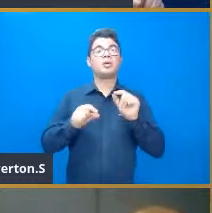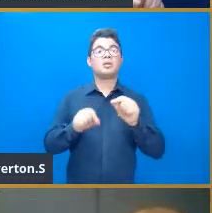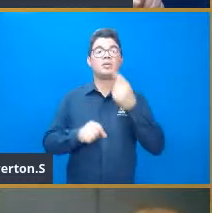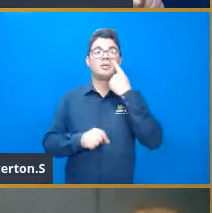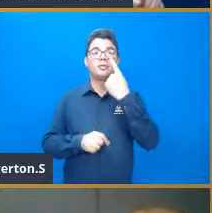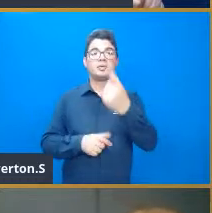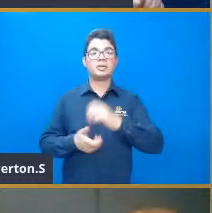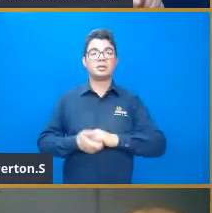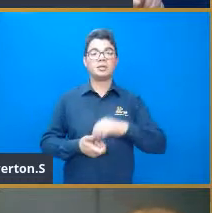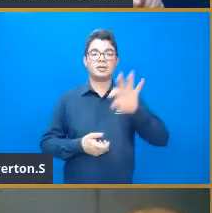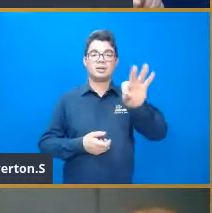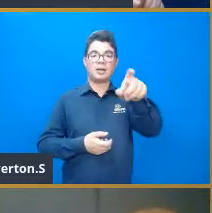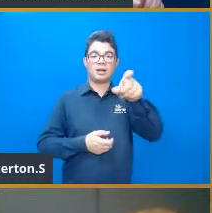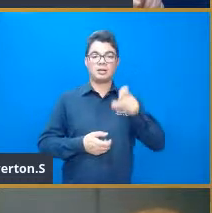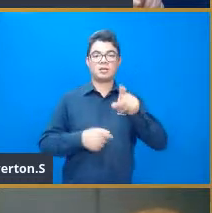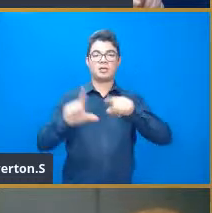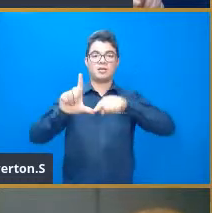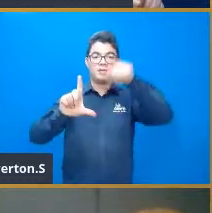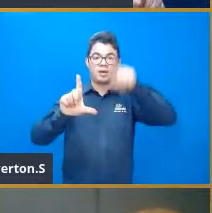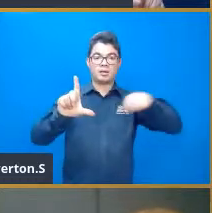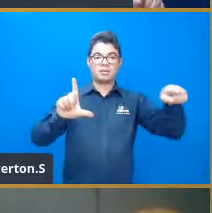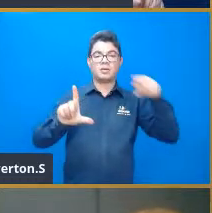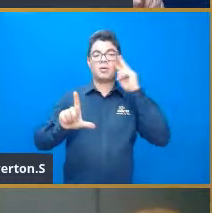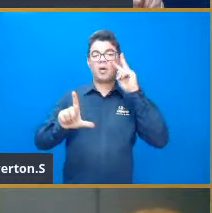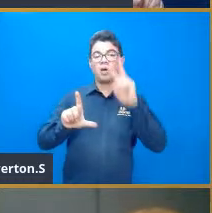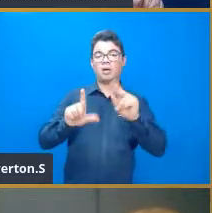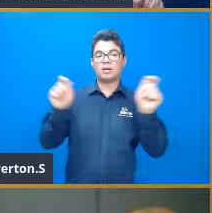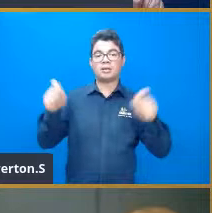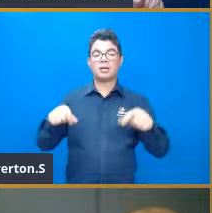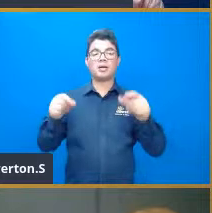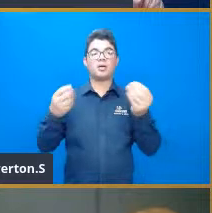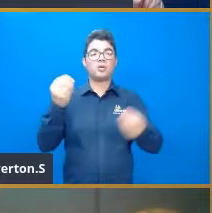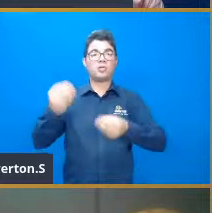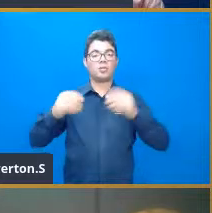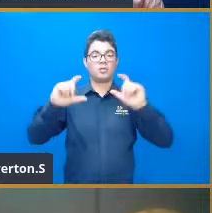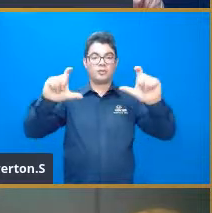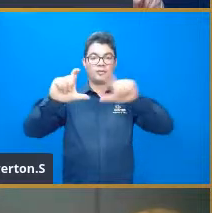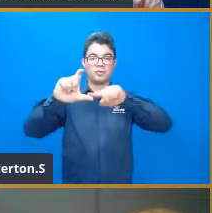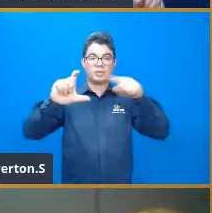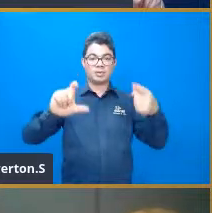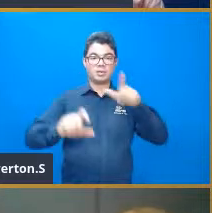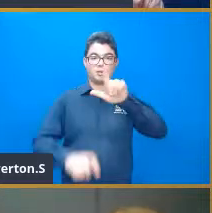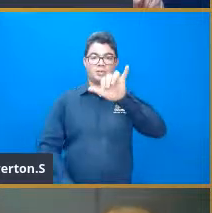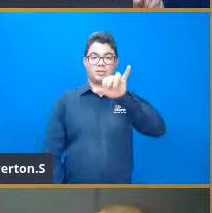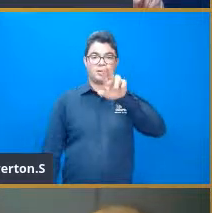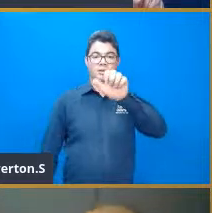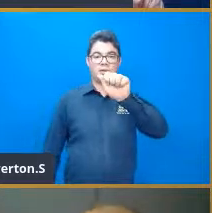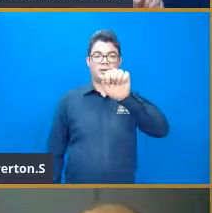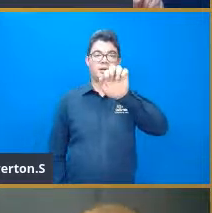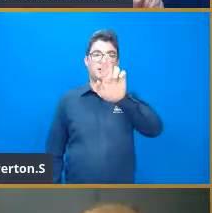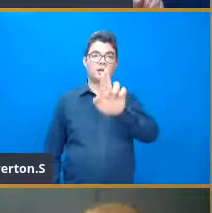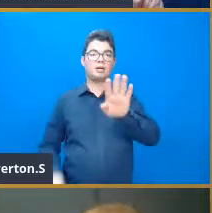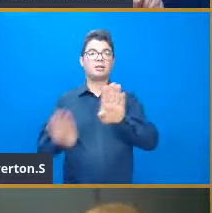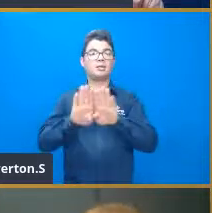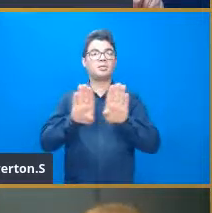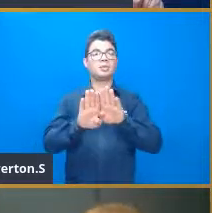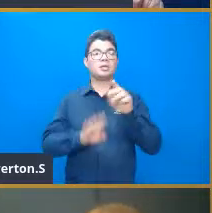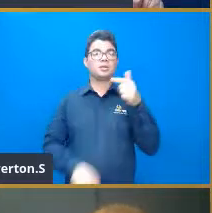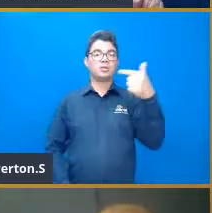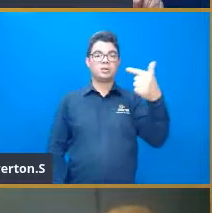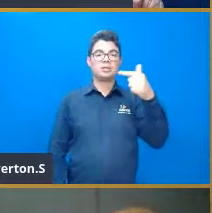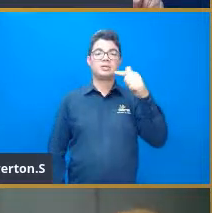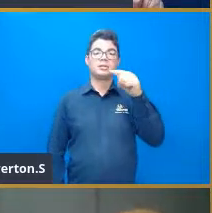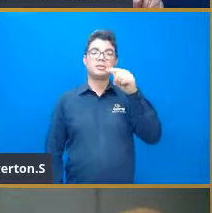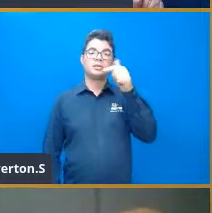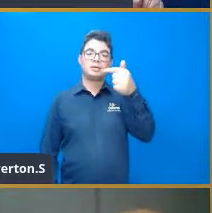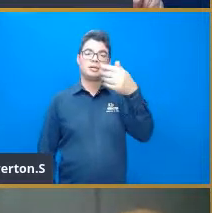taxa de variação. Então, se nós olharmos aqui como a nossa função é uma função linear, o coeficiente dela, aqui, 2,74, está indicando qual